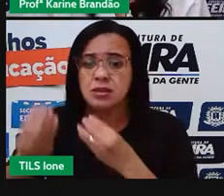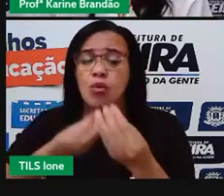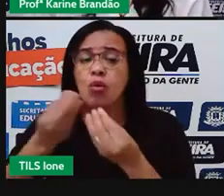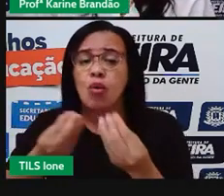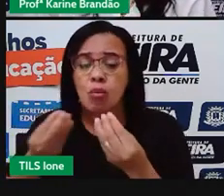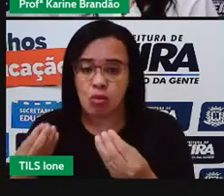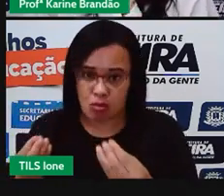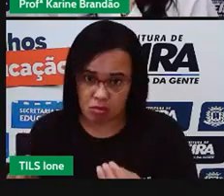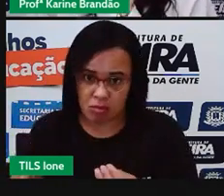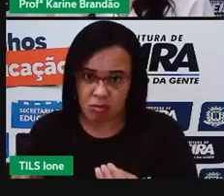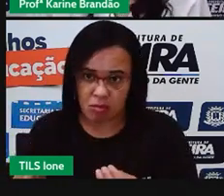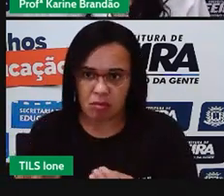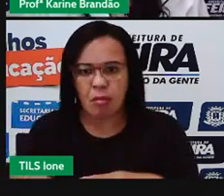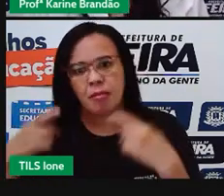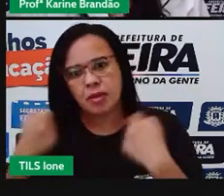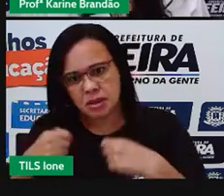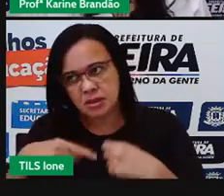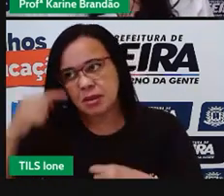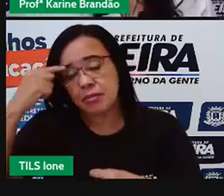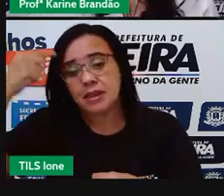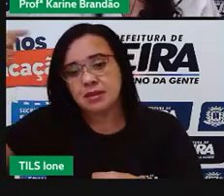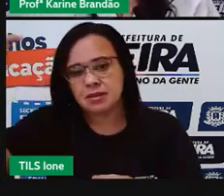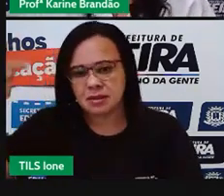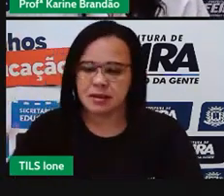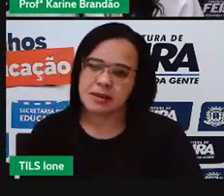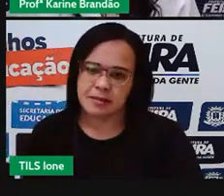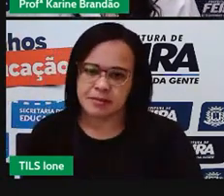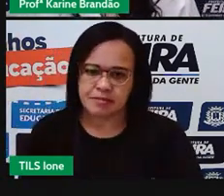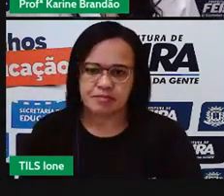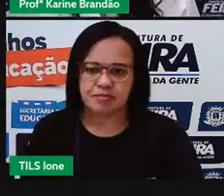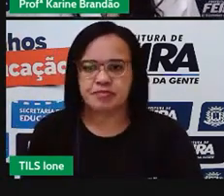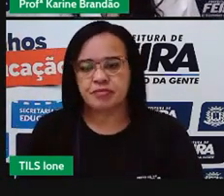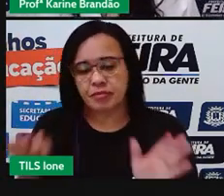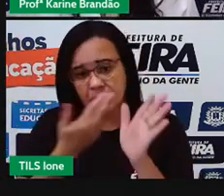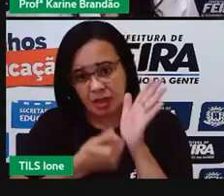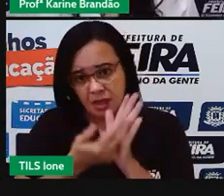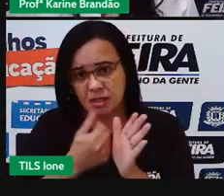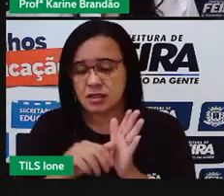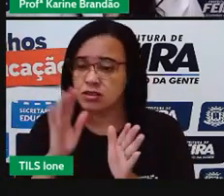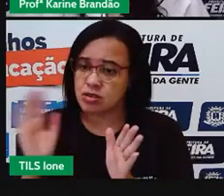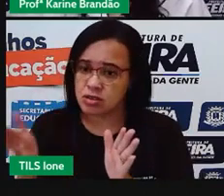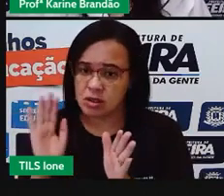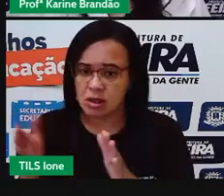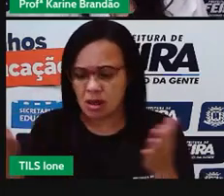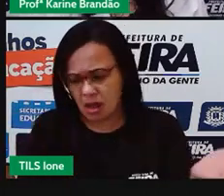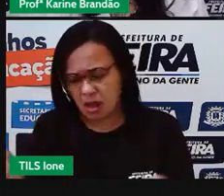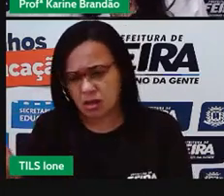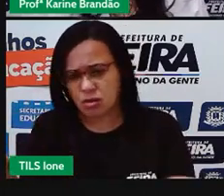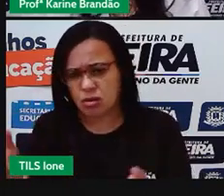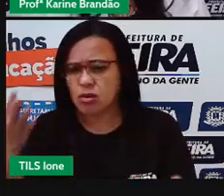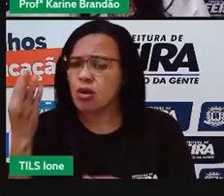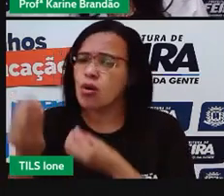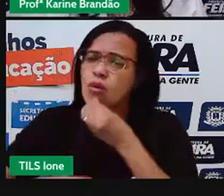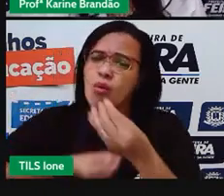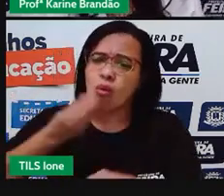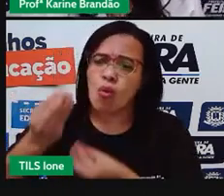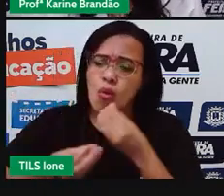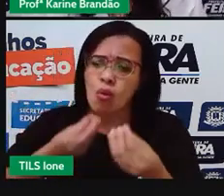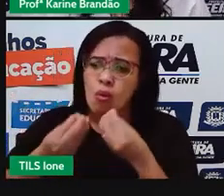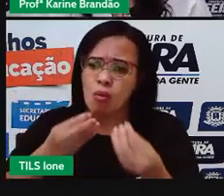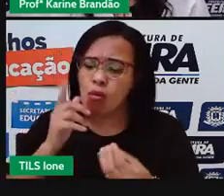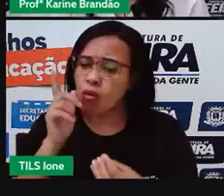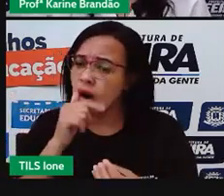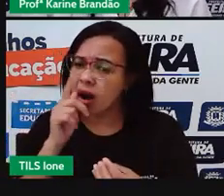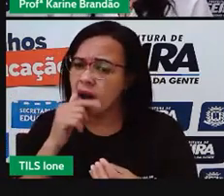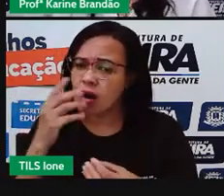E aí, então, a Pró já começou a falar, né? Nas charges de como eu estou consumindo a água. O que é, então, consumo?